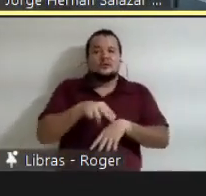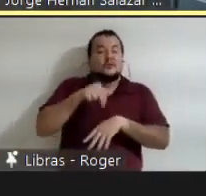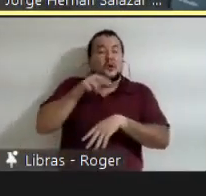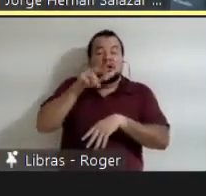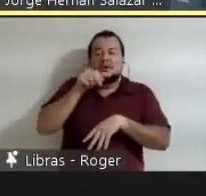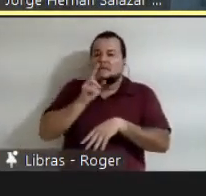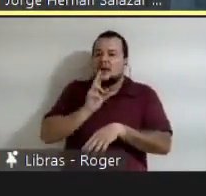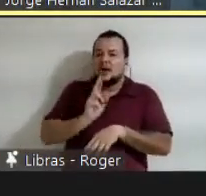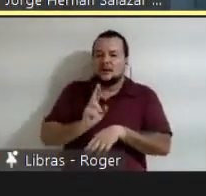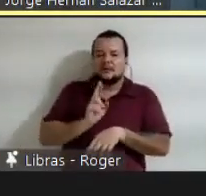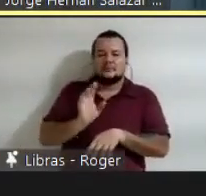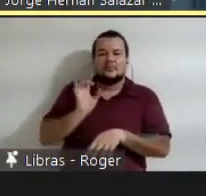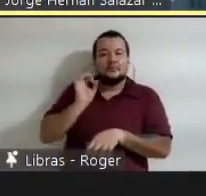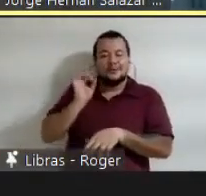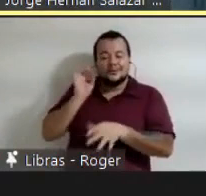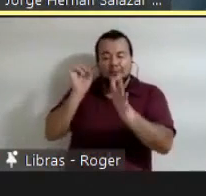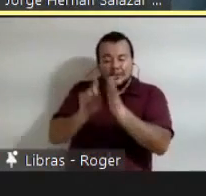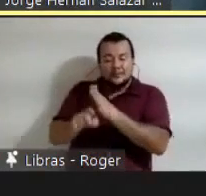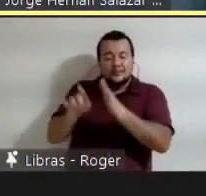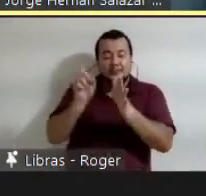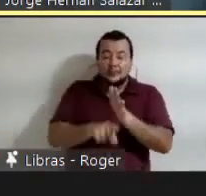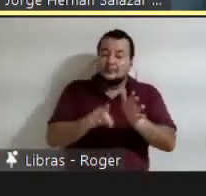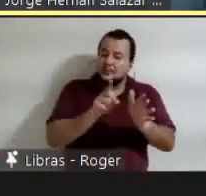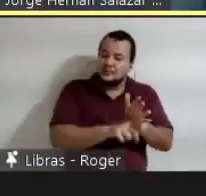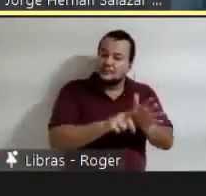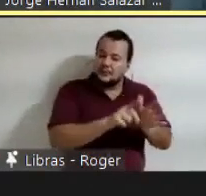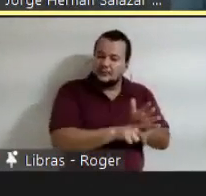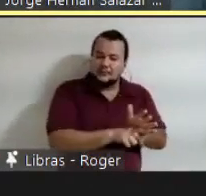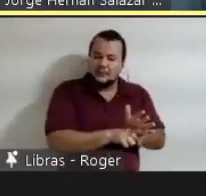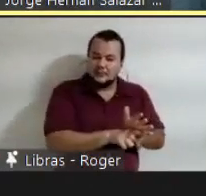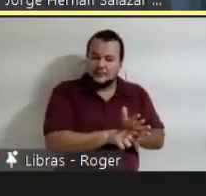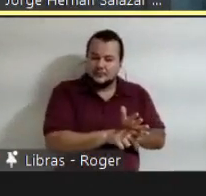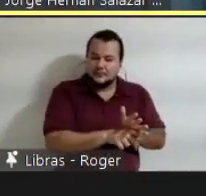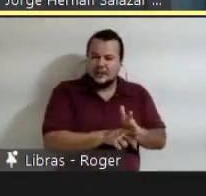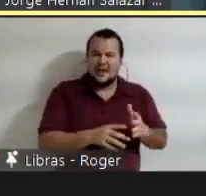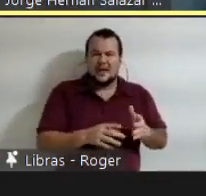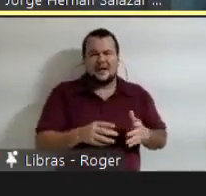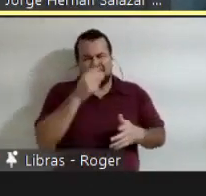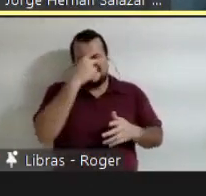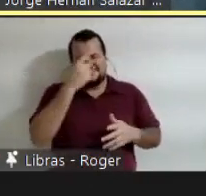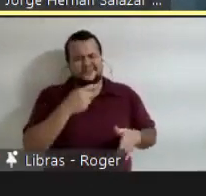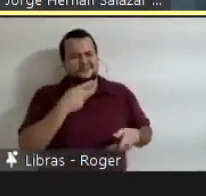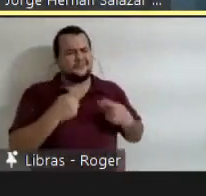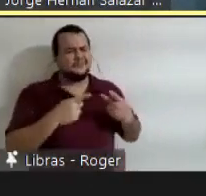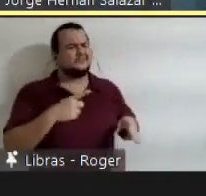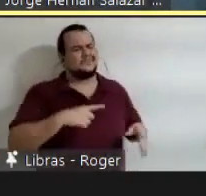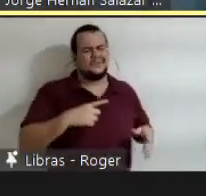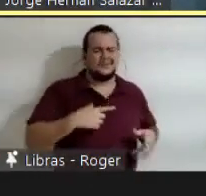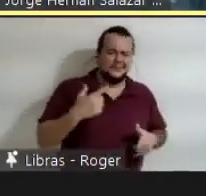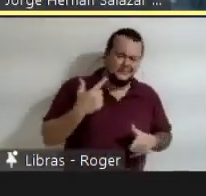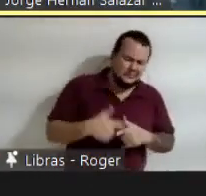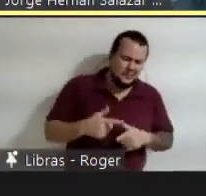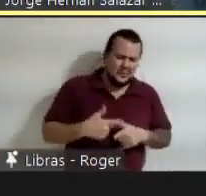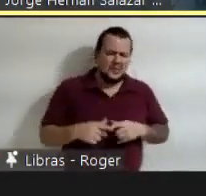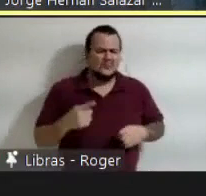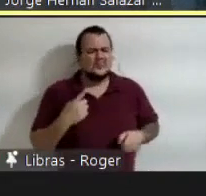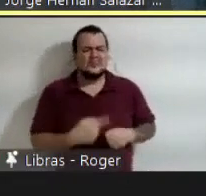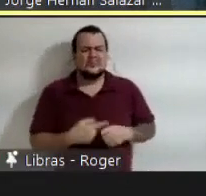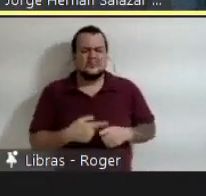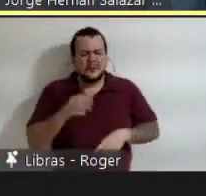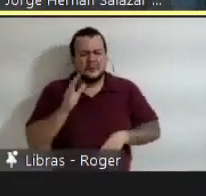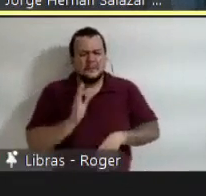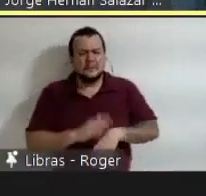o que sucede é que muitas pessoas dirão que já temos suficientes problemas para que necesitamos que o professor nos faça novas